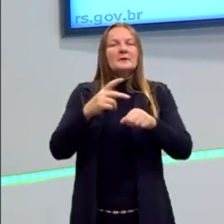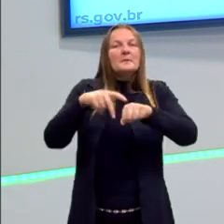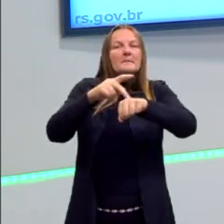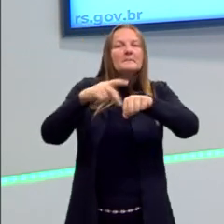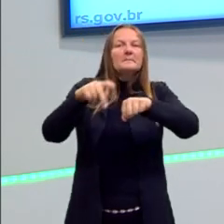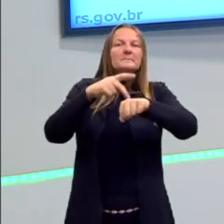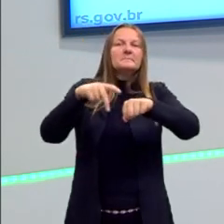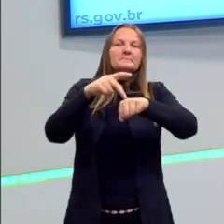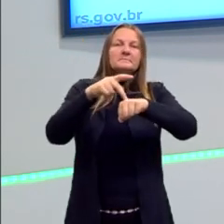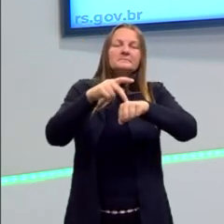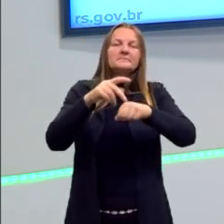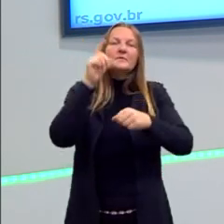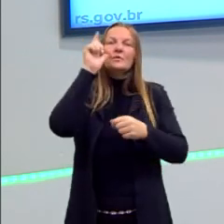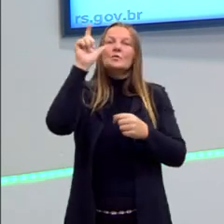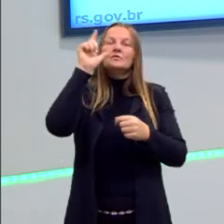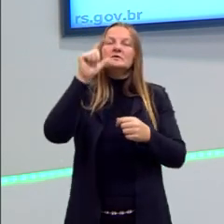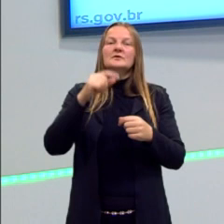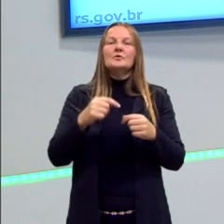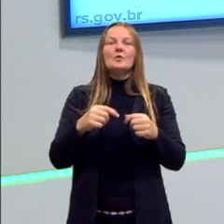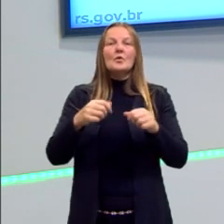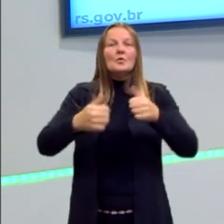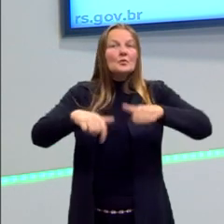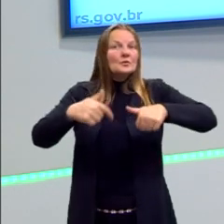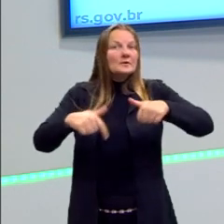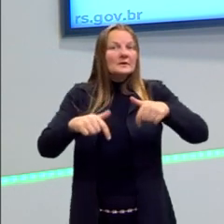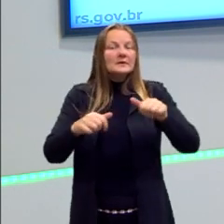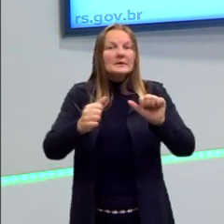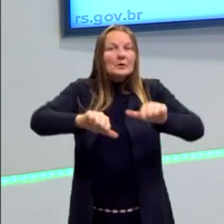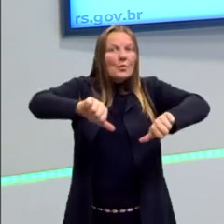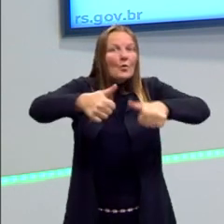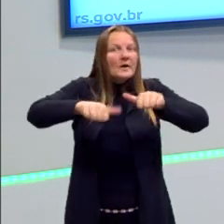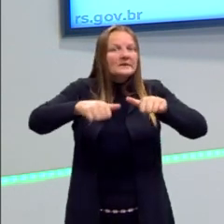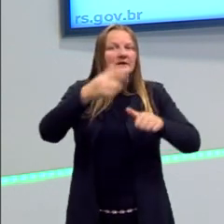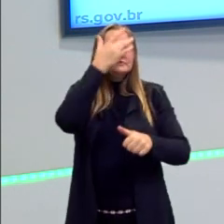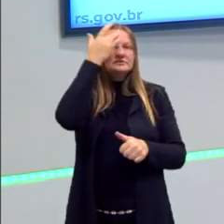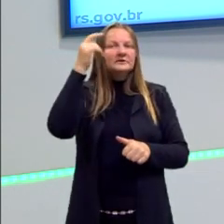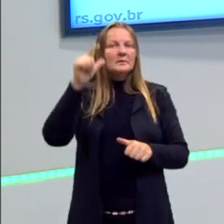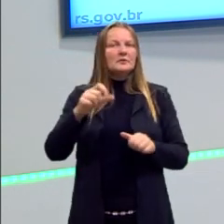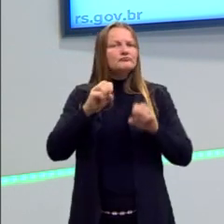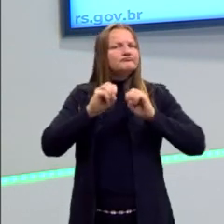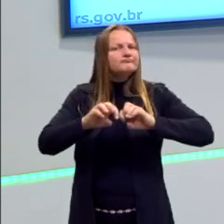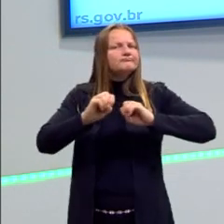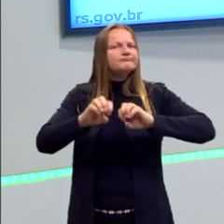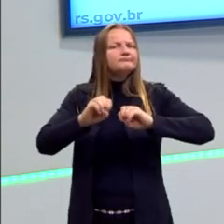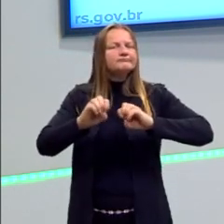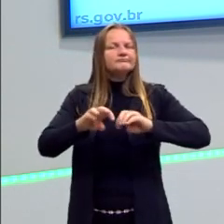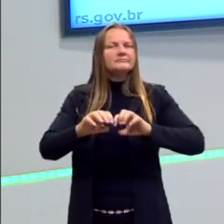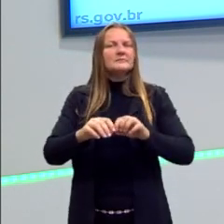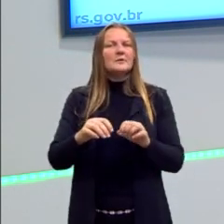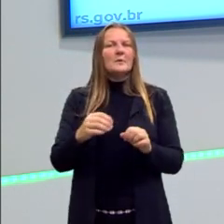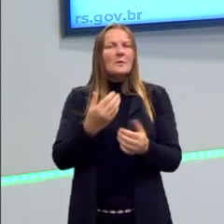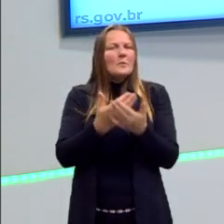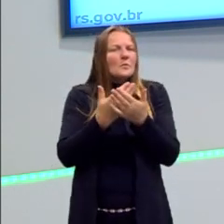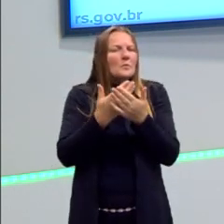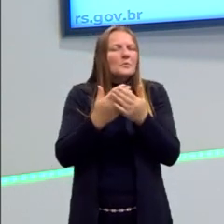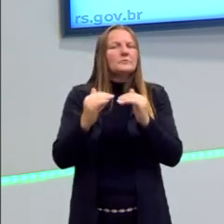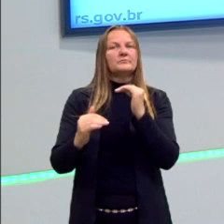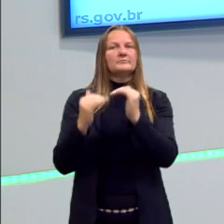forma, qualificar a mão de obra e, através também, de educação, esses países conseguem